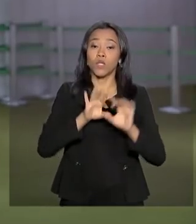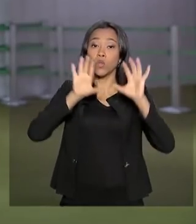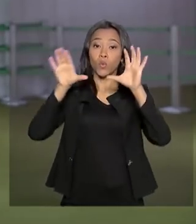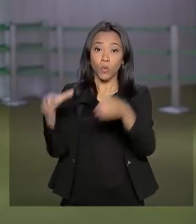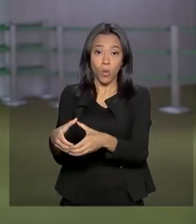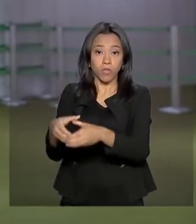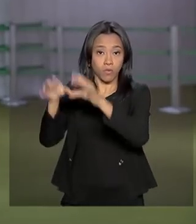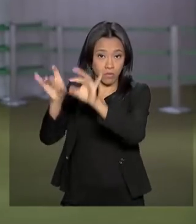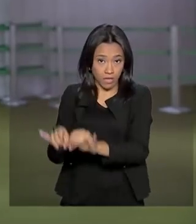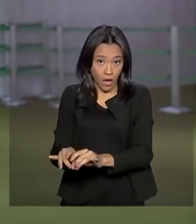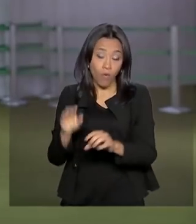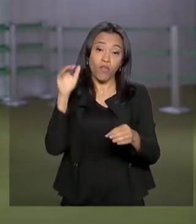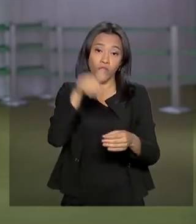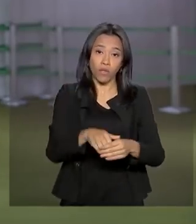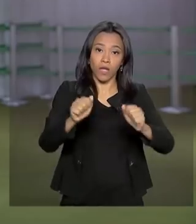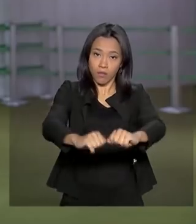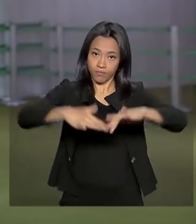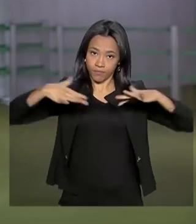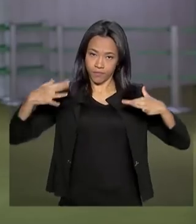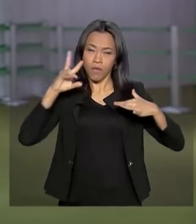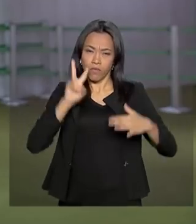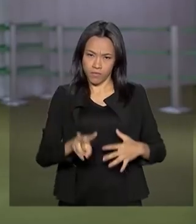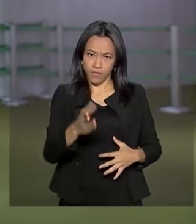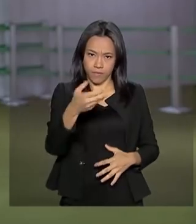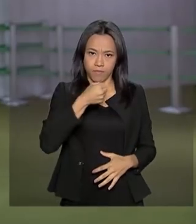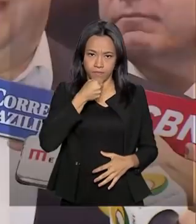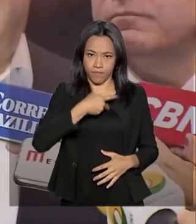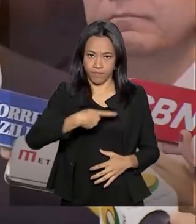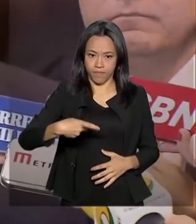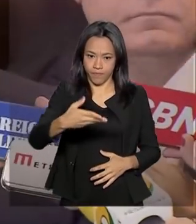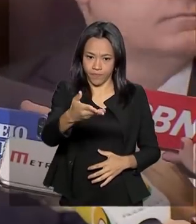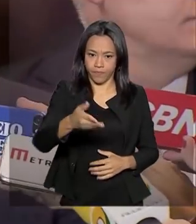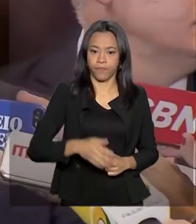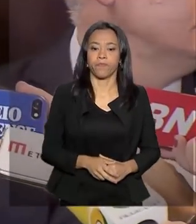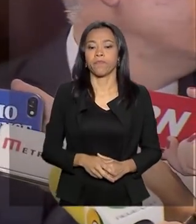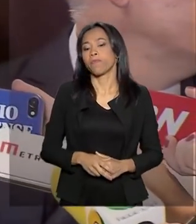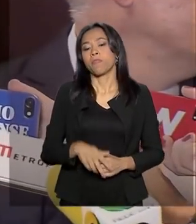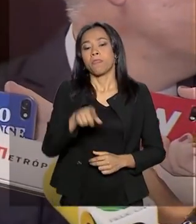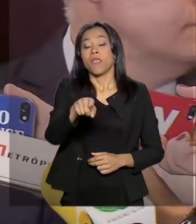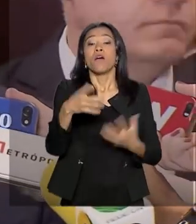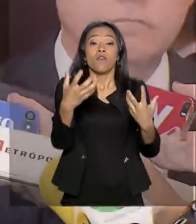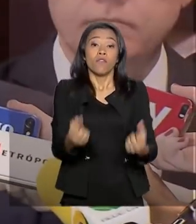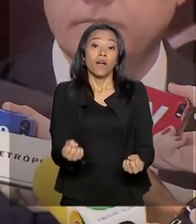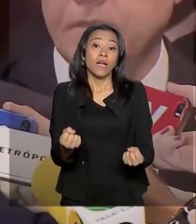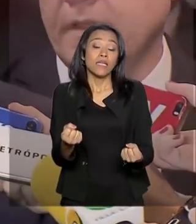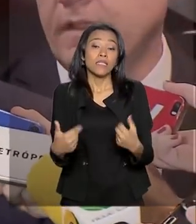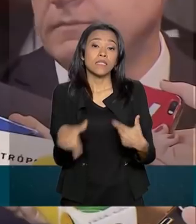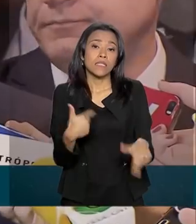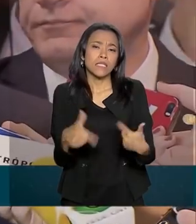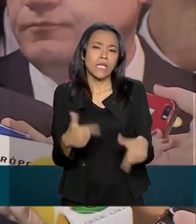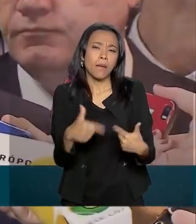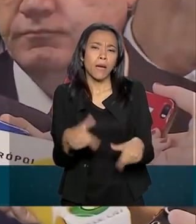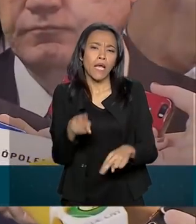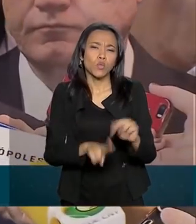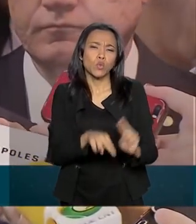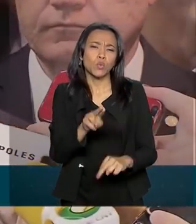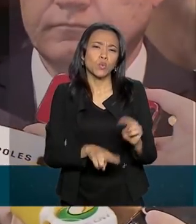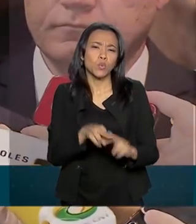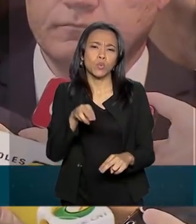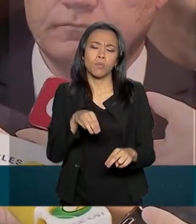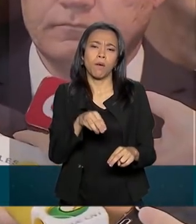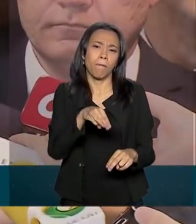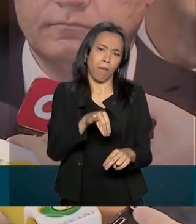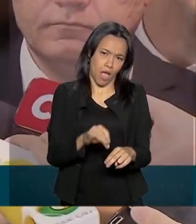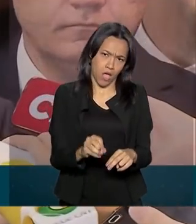quanto no plenário. Vamos ouvir o presidente Maia. Você vai trabalhar aí o mês de maio, o mês de junho, o prazo que fosse, são 11